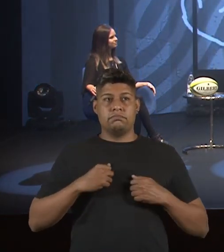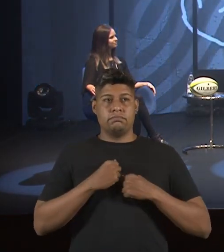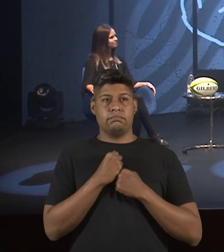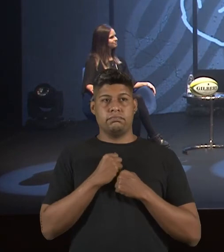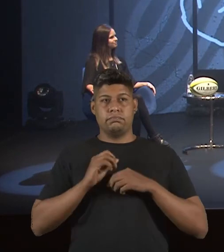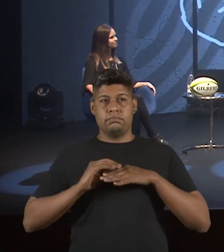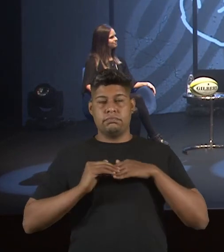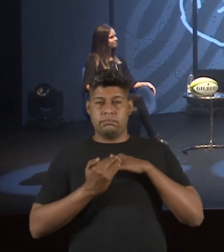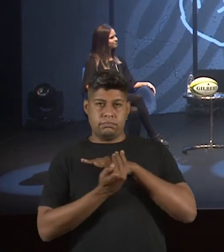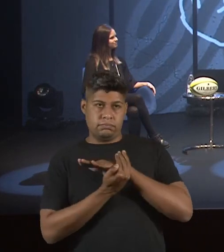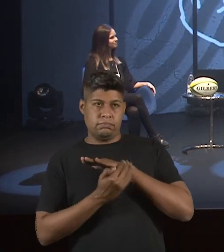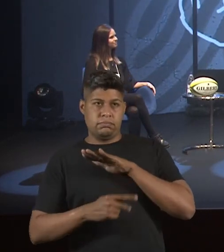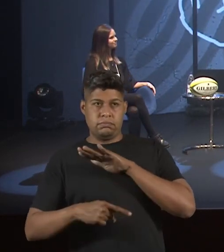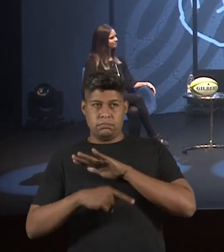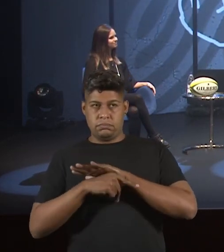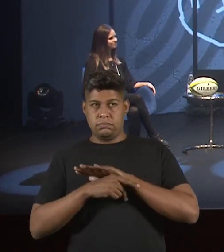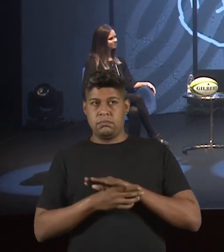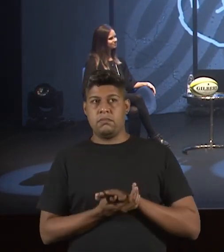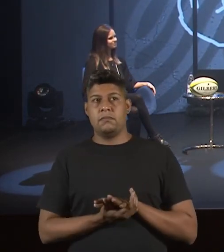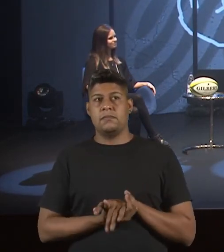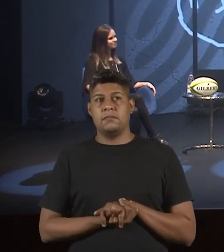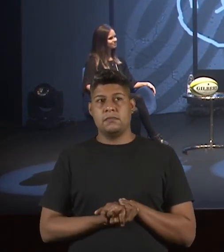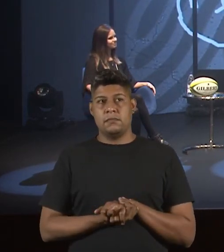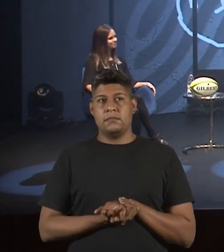de sapatênis, nesse caso.